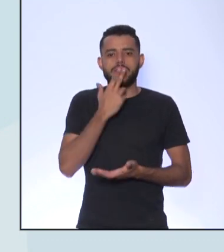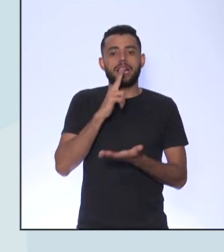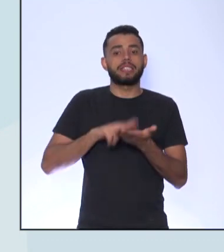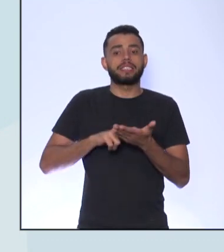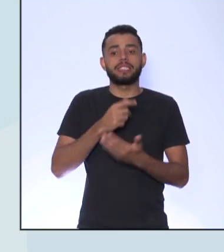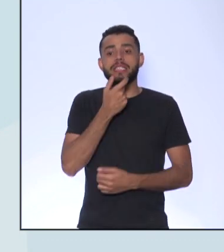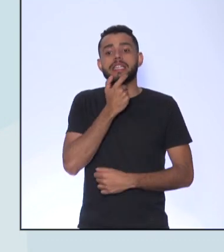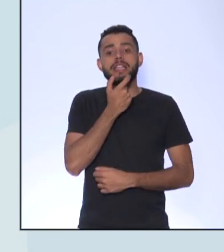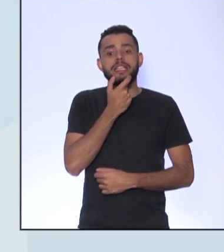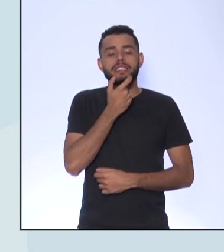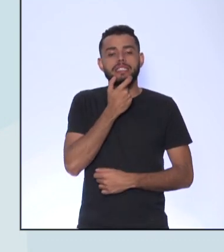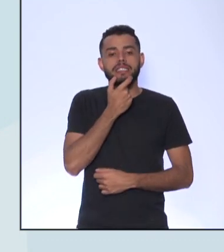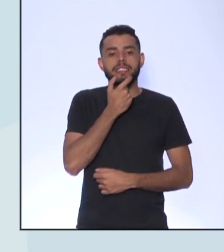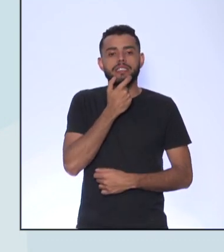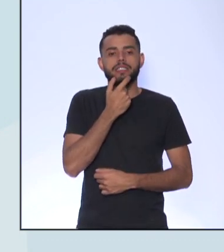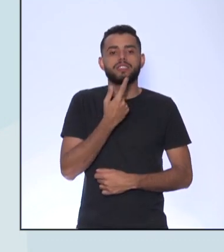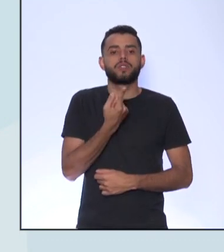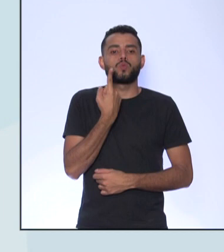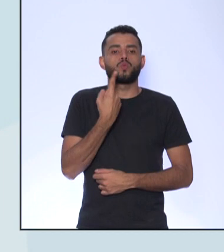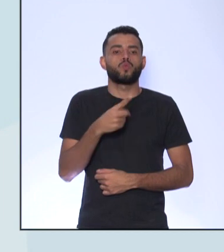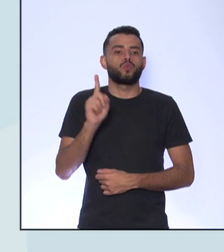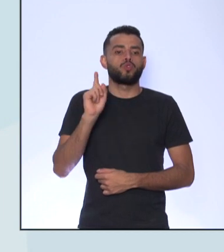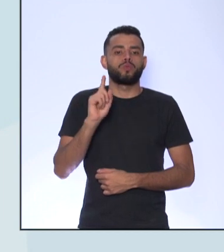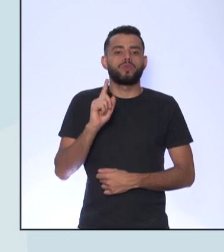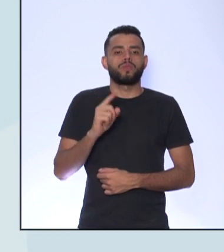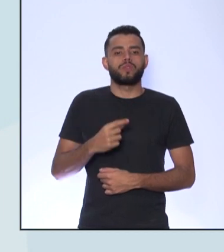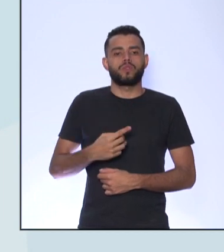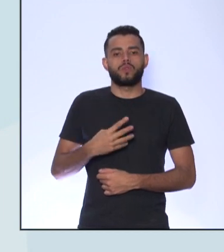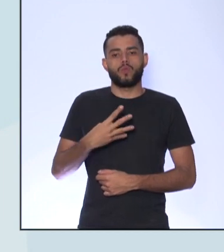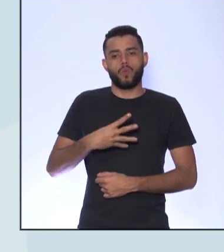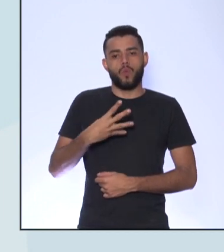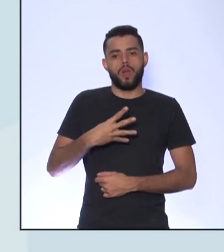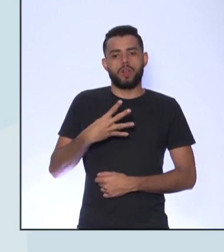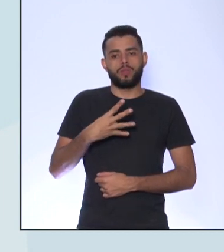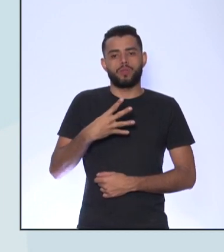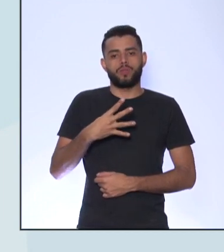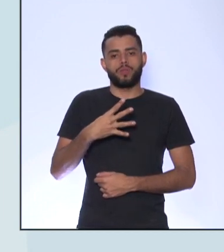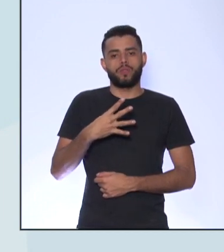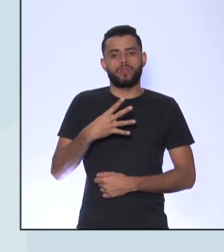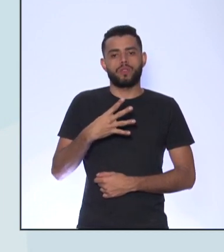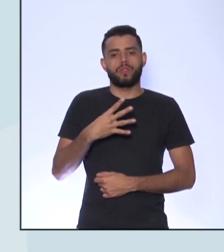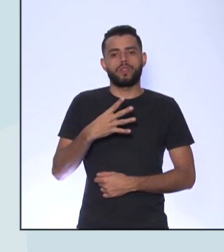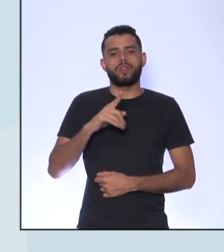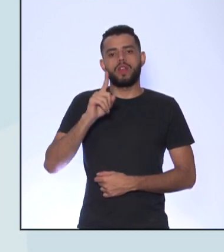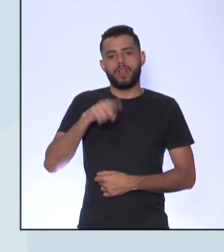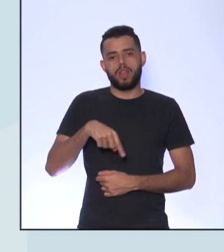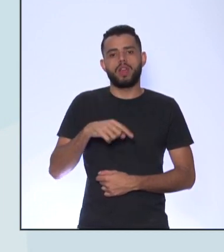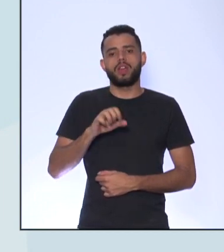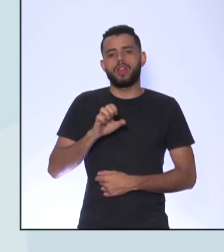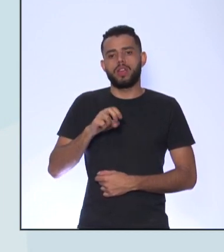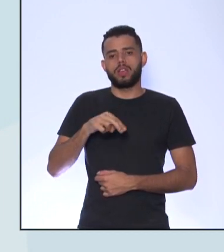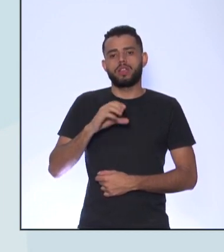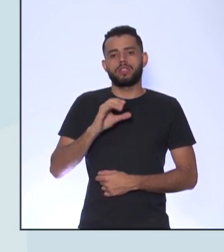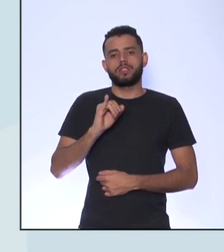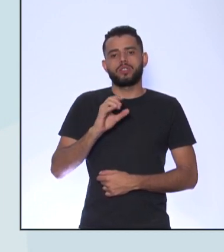E a última enciclopédia É do De DeRoux E do D'Alembert Isso